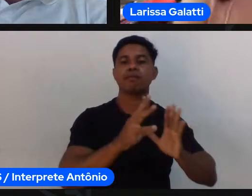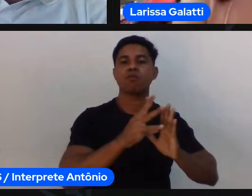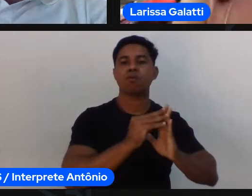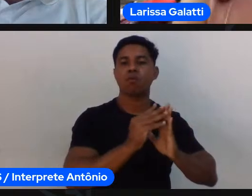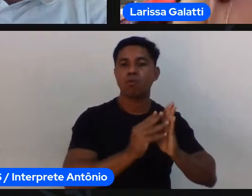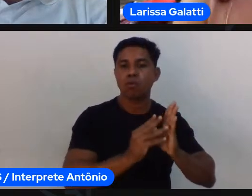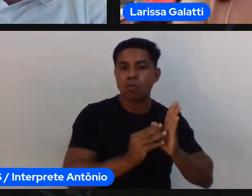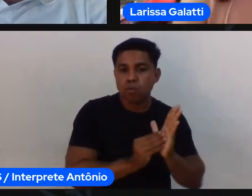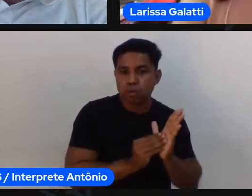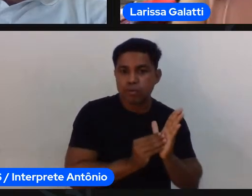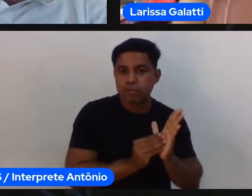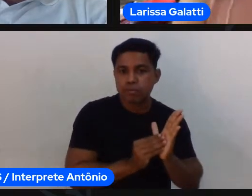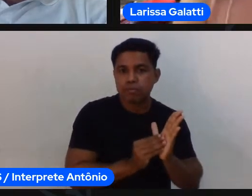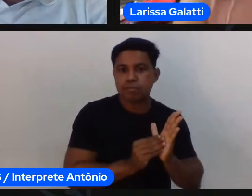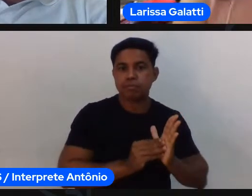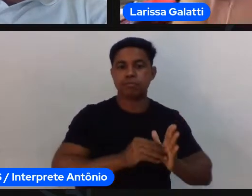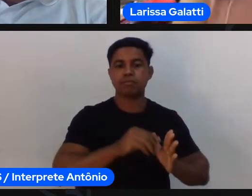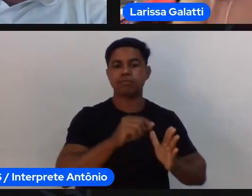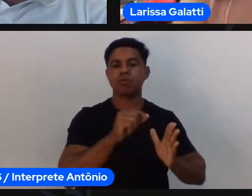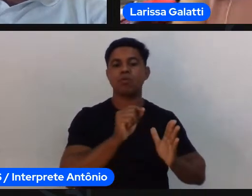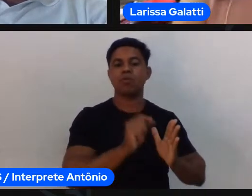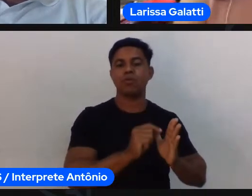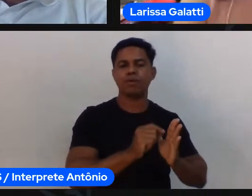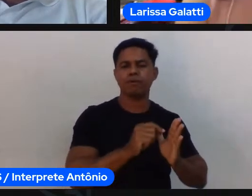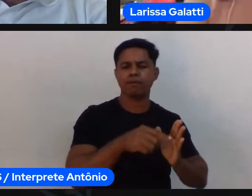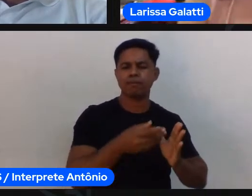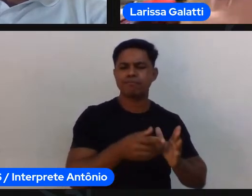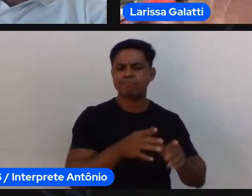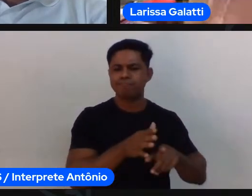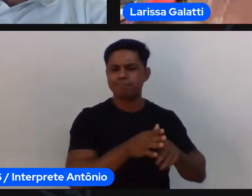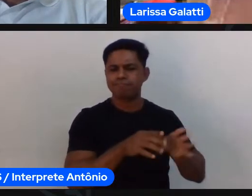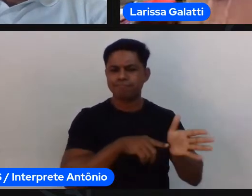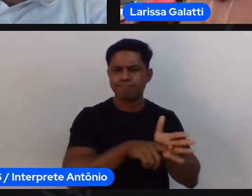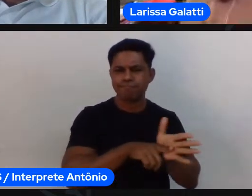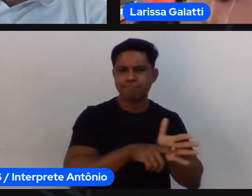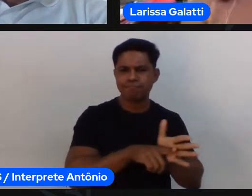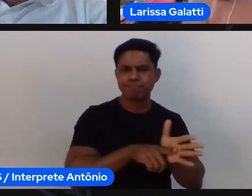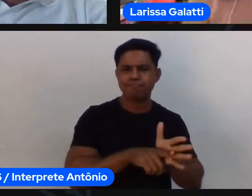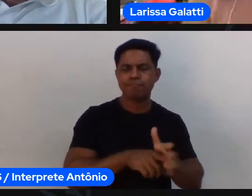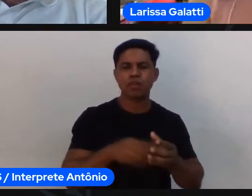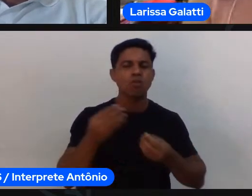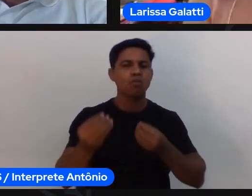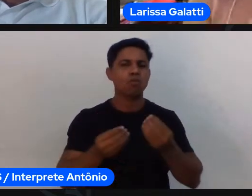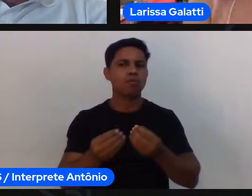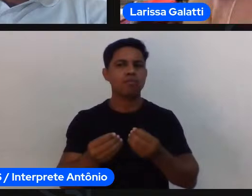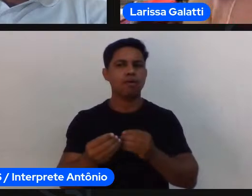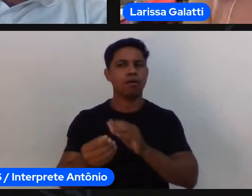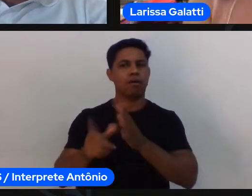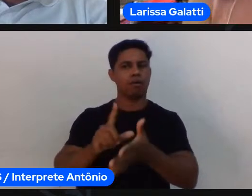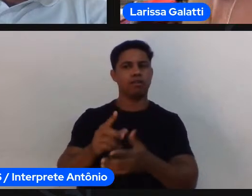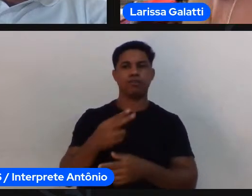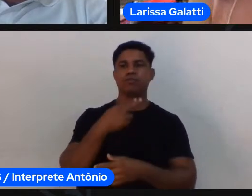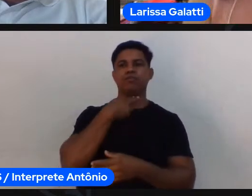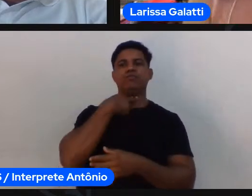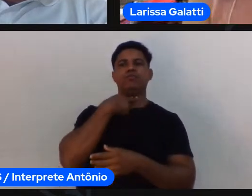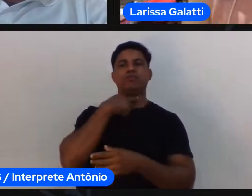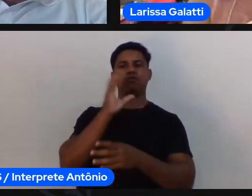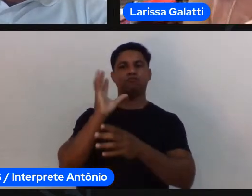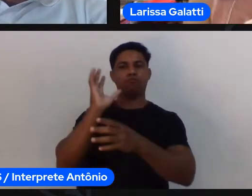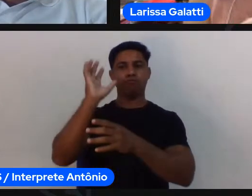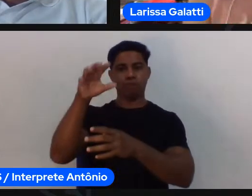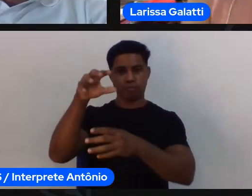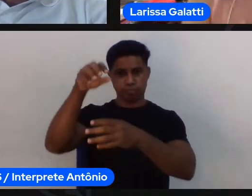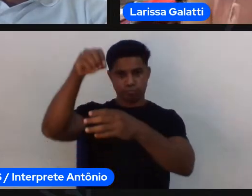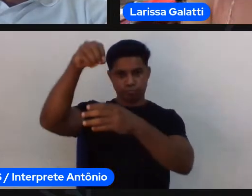defesa né obviamente se eu tô livre eu vou pra sexta se eu não tô eu passo a bola pra alguém tá então esse é um princípio que se chama dividir e passar né